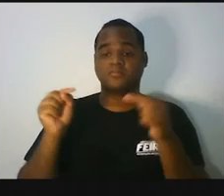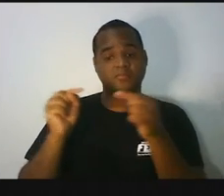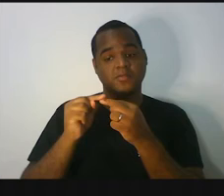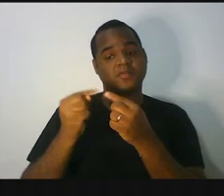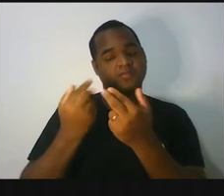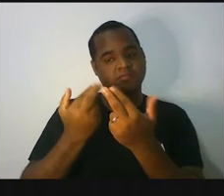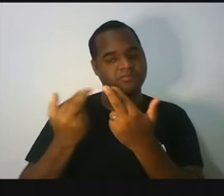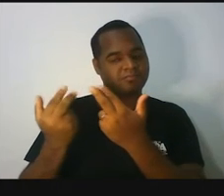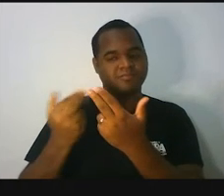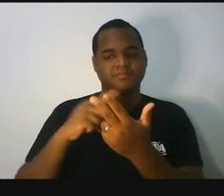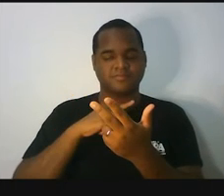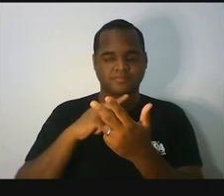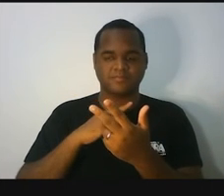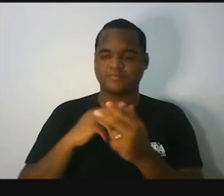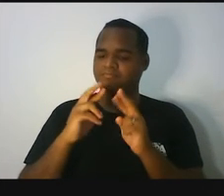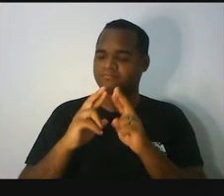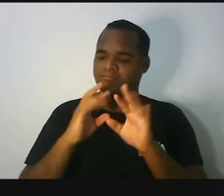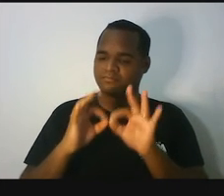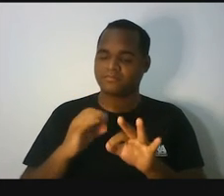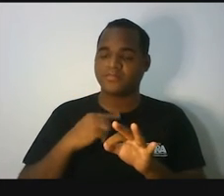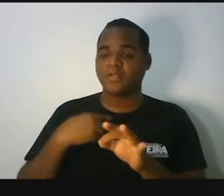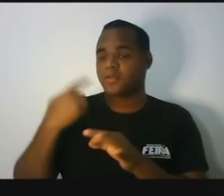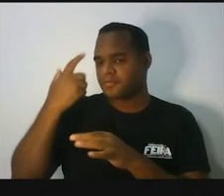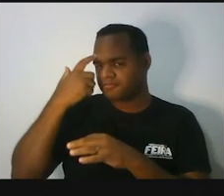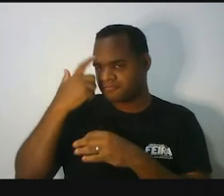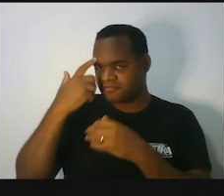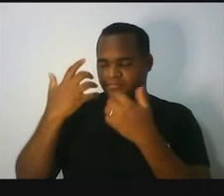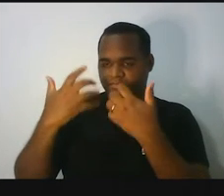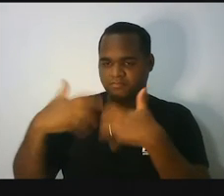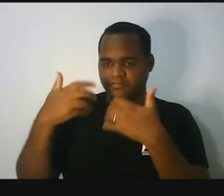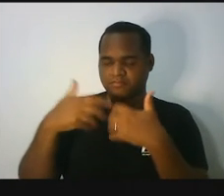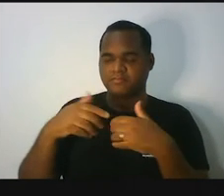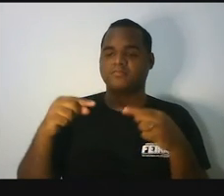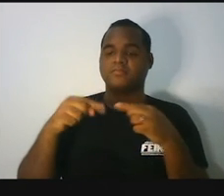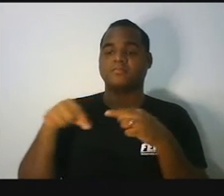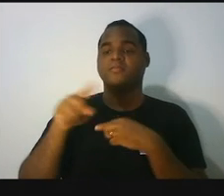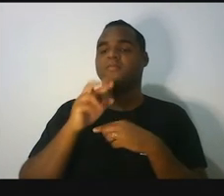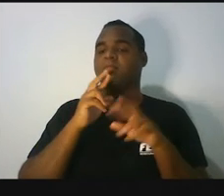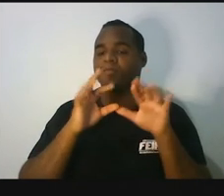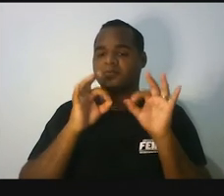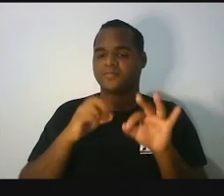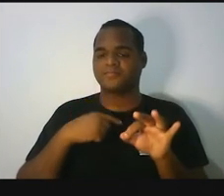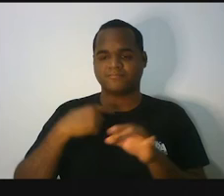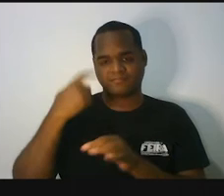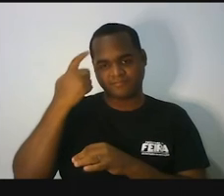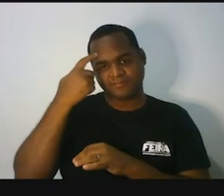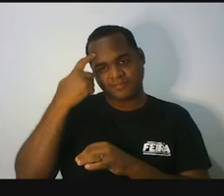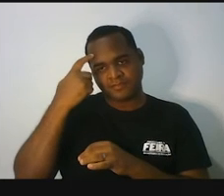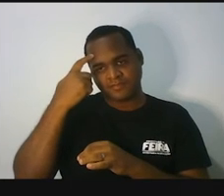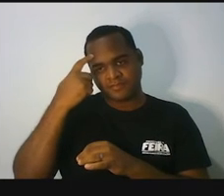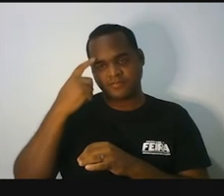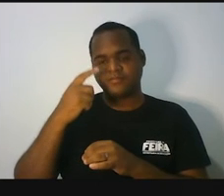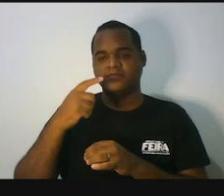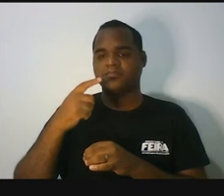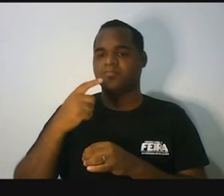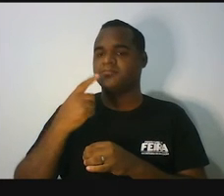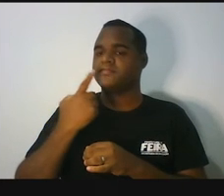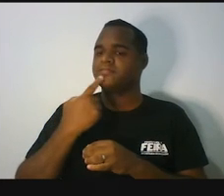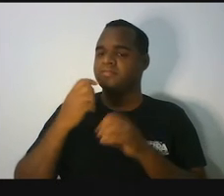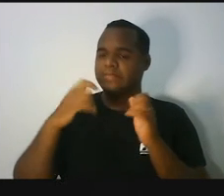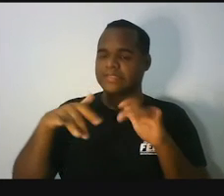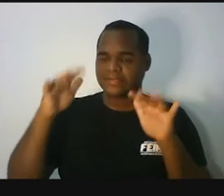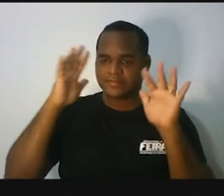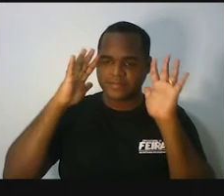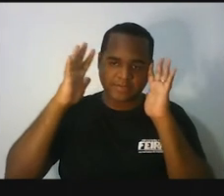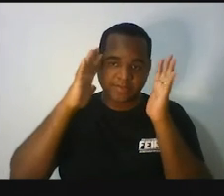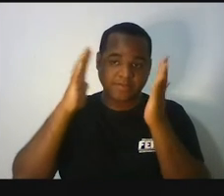Certo? Agora raciocine comigo porque na verdade você já raciocinou. Você já resolveu essa equação mentalmente.